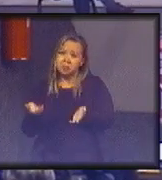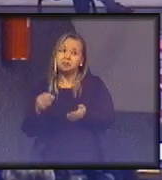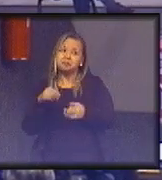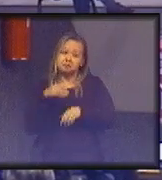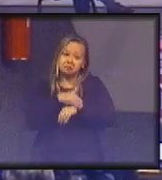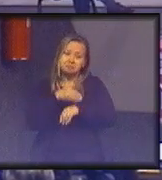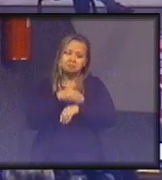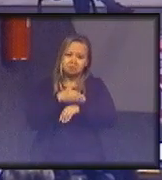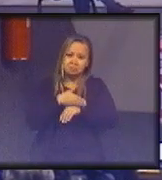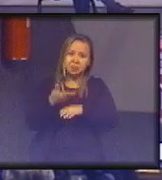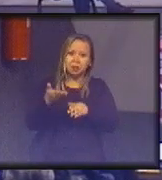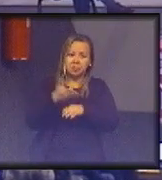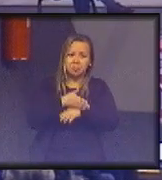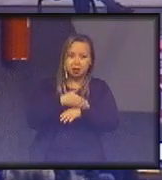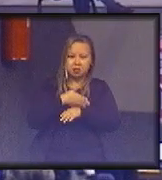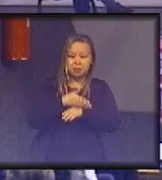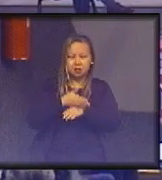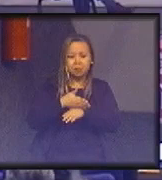parte,